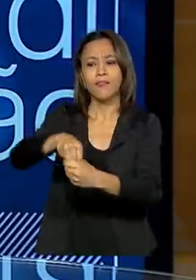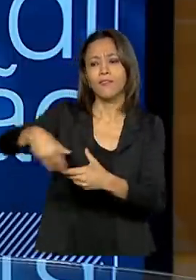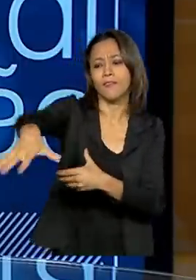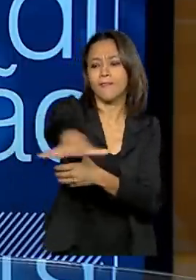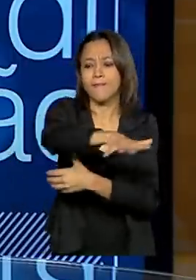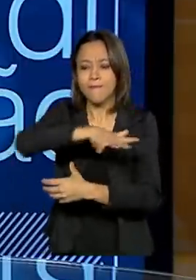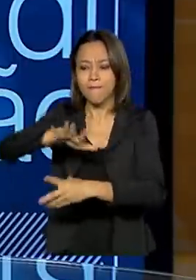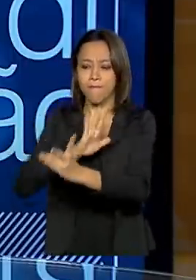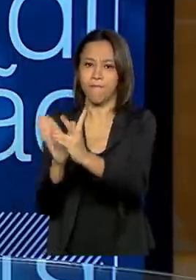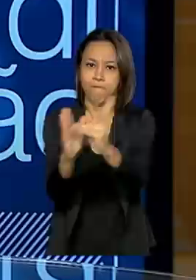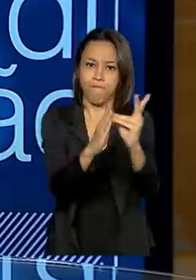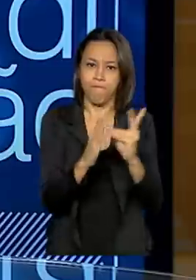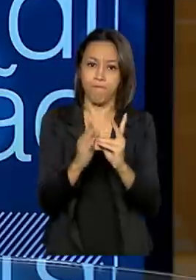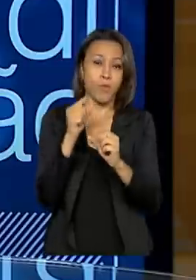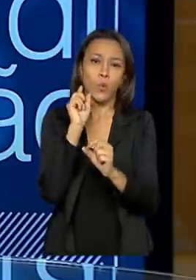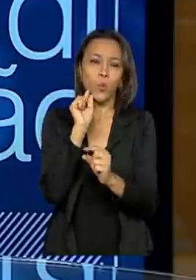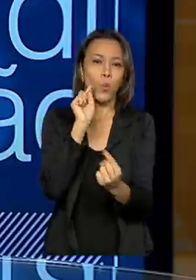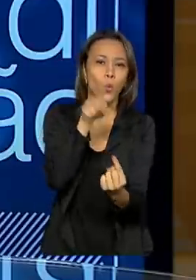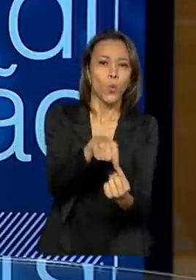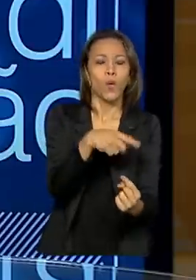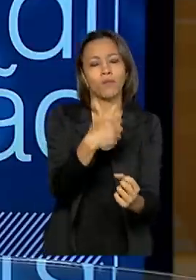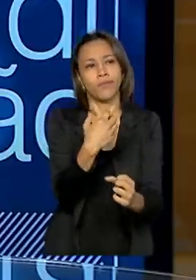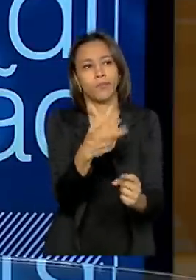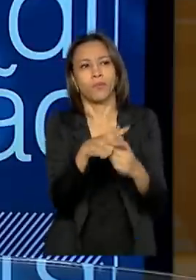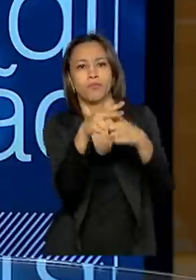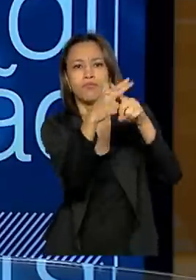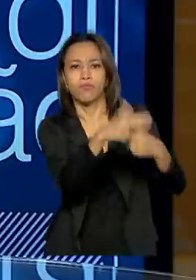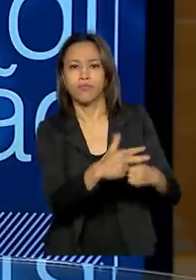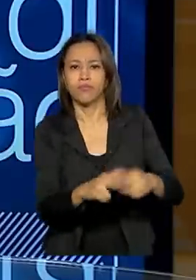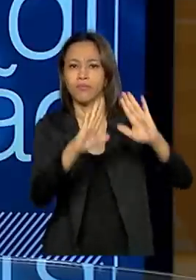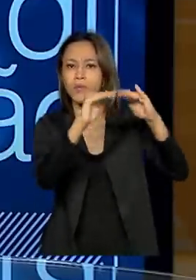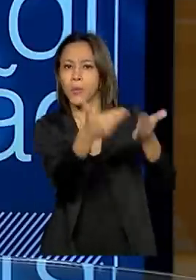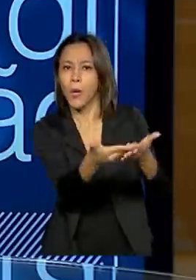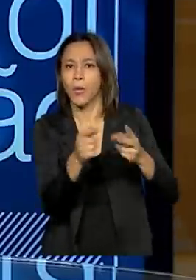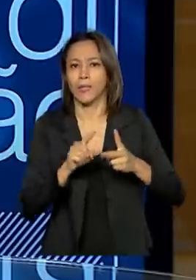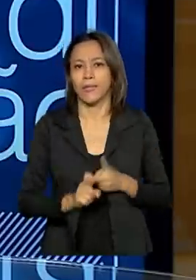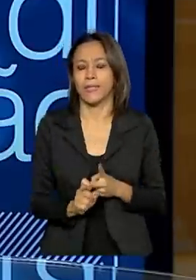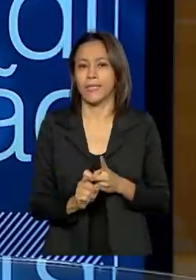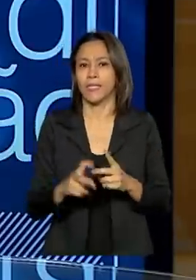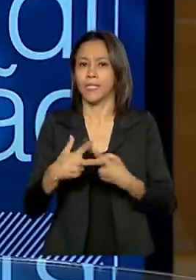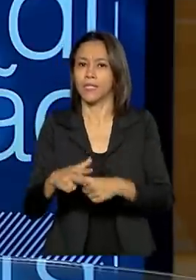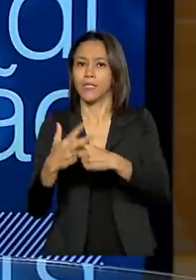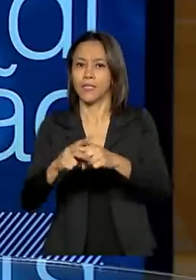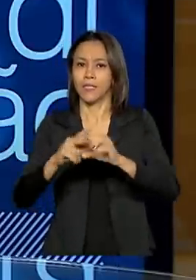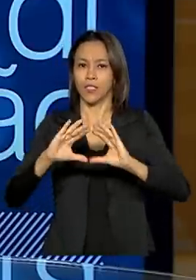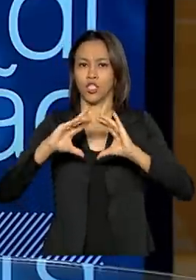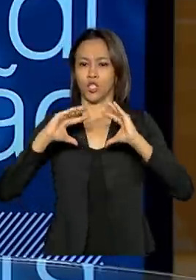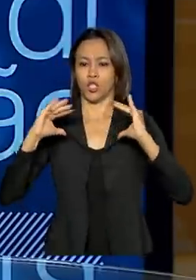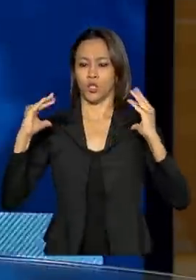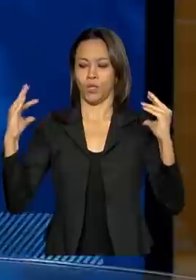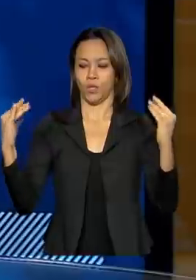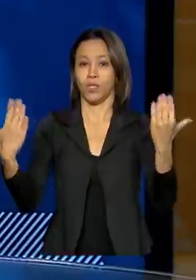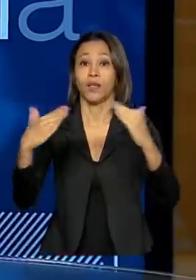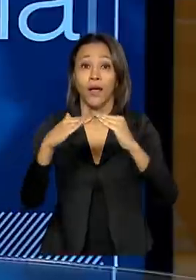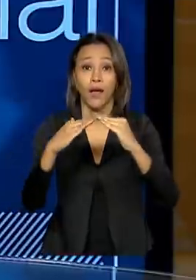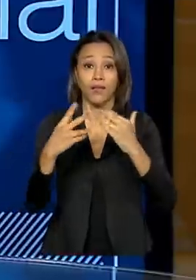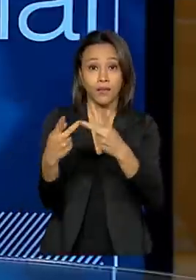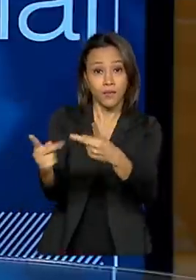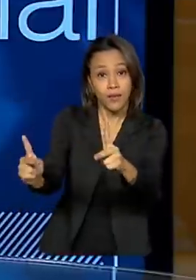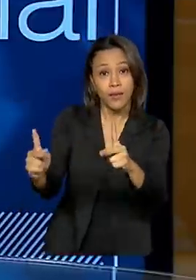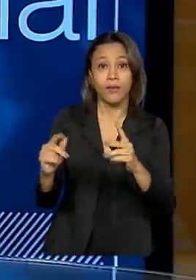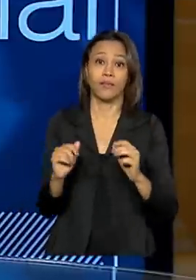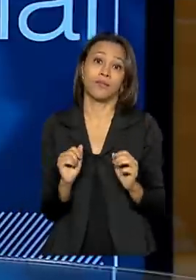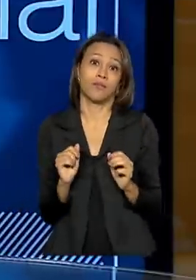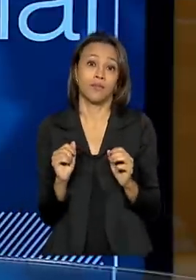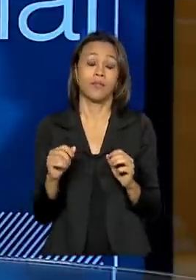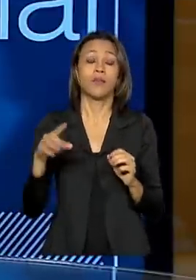para a construção de escola, para a reforma de escolas, reforma de ocas, de casas, de reza,